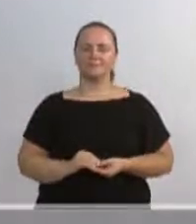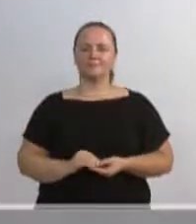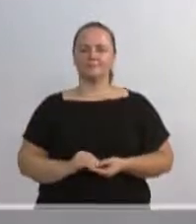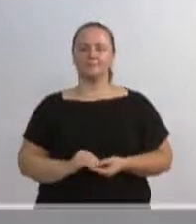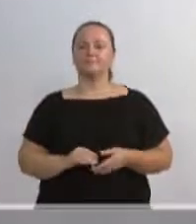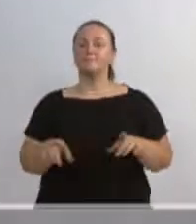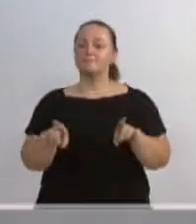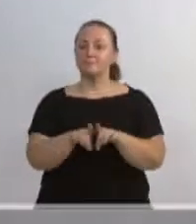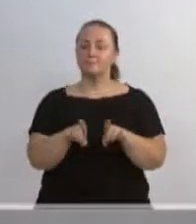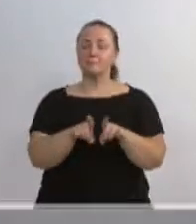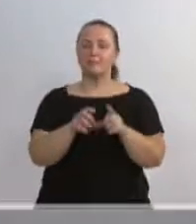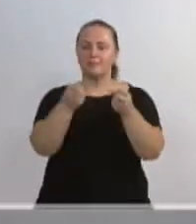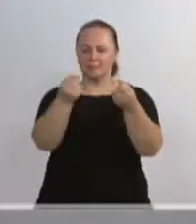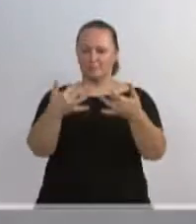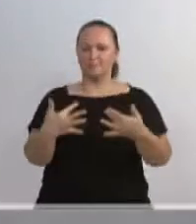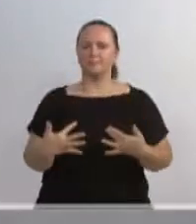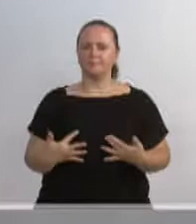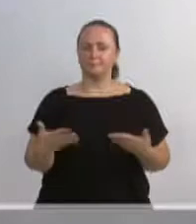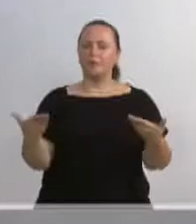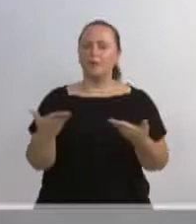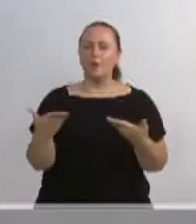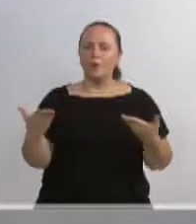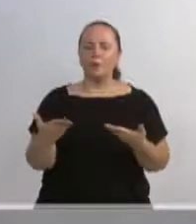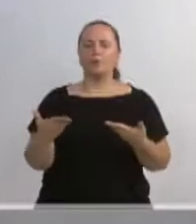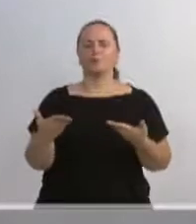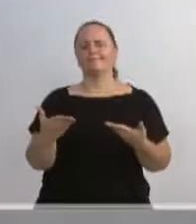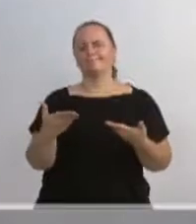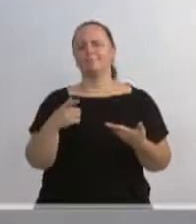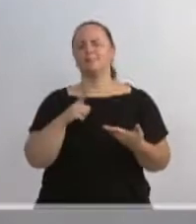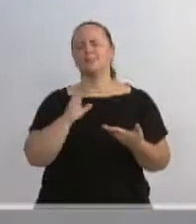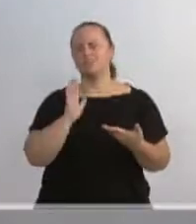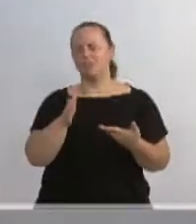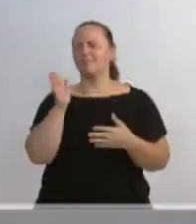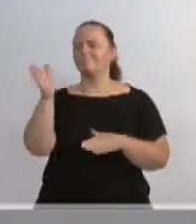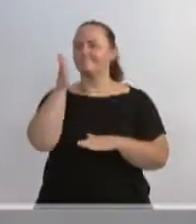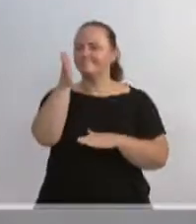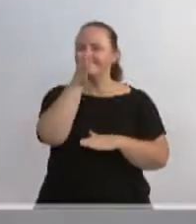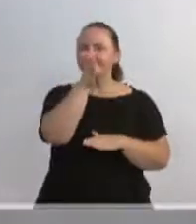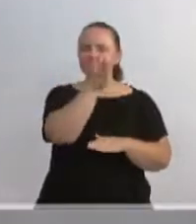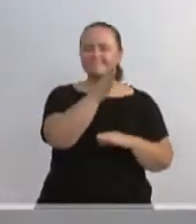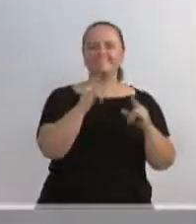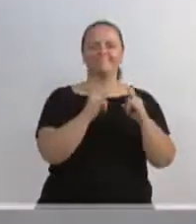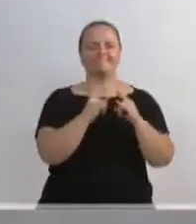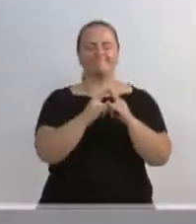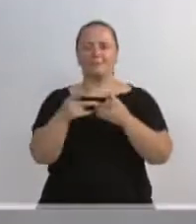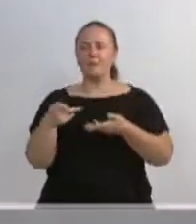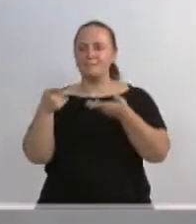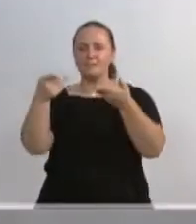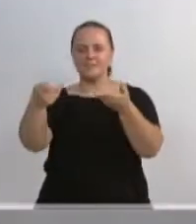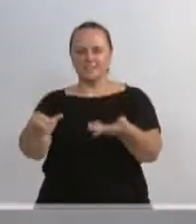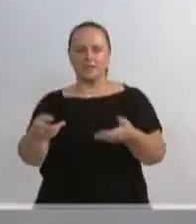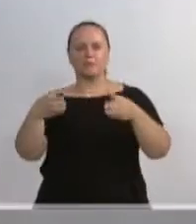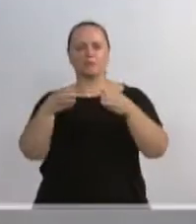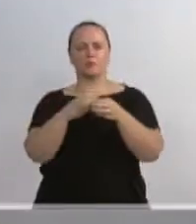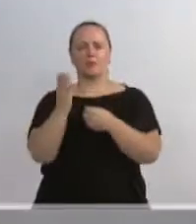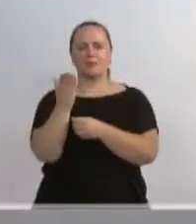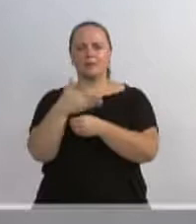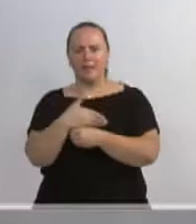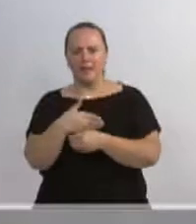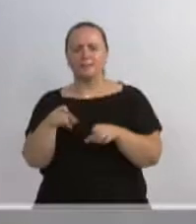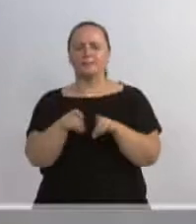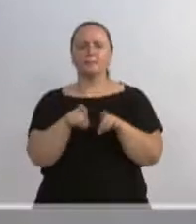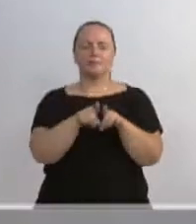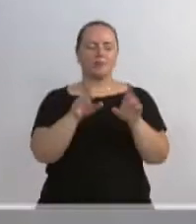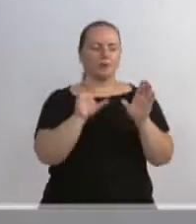também de falar que hoje, além de muitas entidades que nós visitamos, estive lá com os senhores vereadores no Cooper Taxi, fizemos várias visitas na